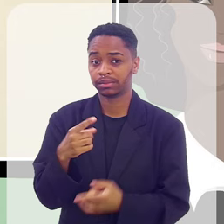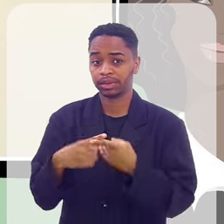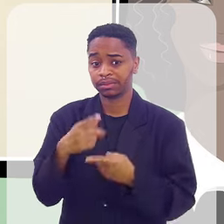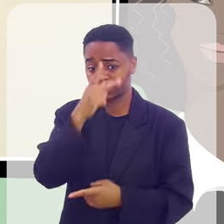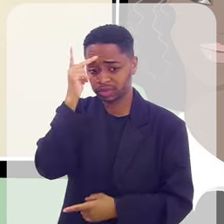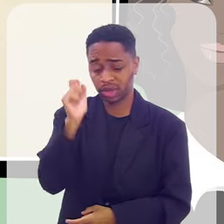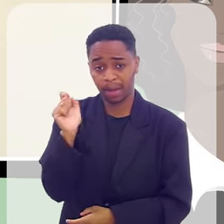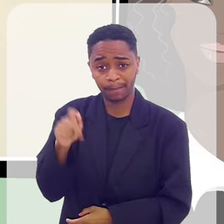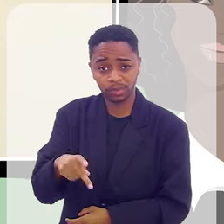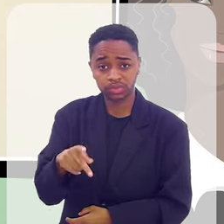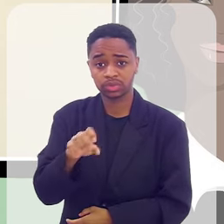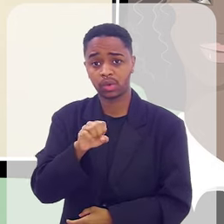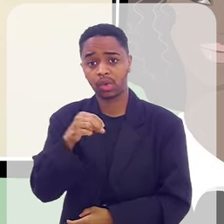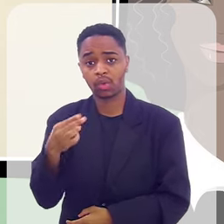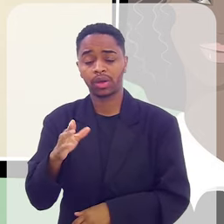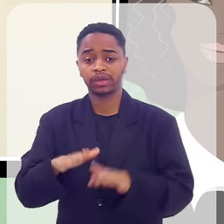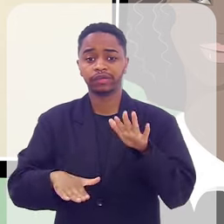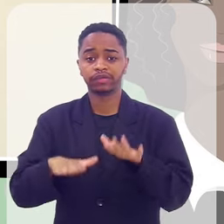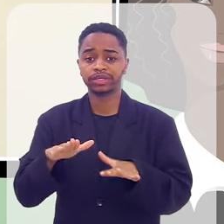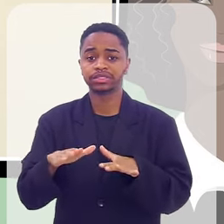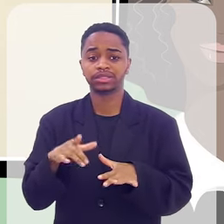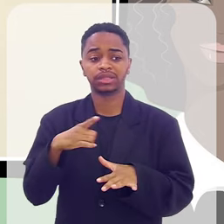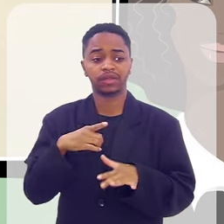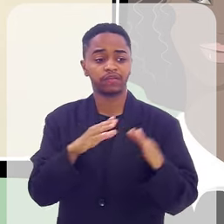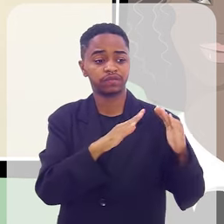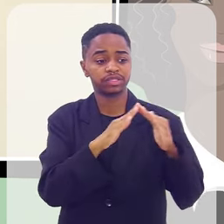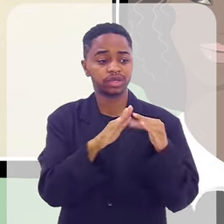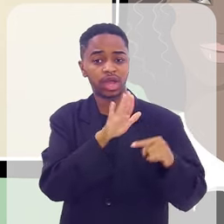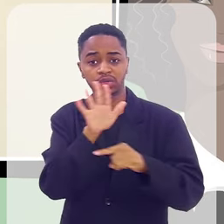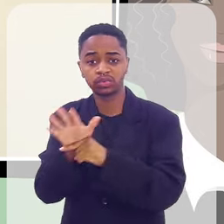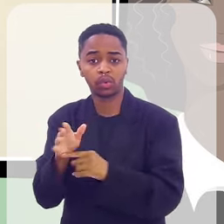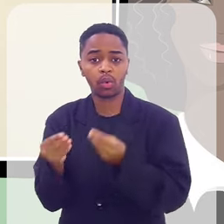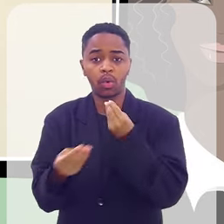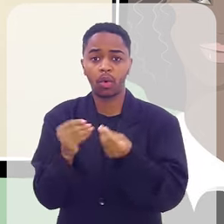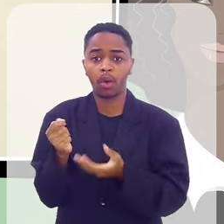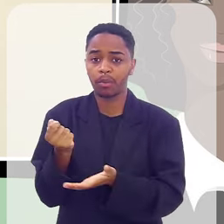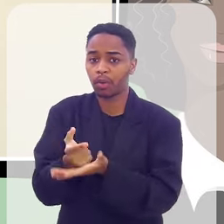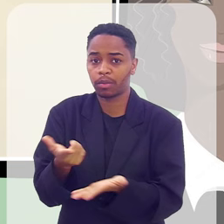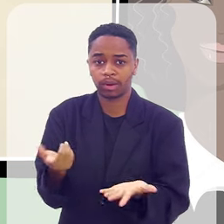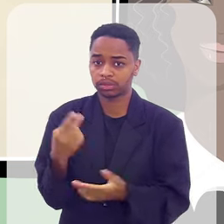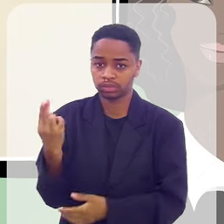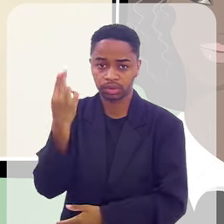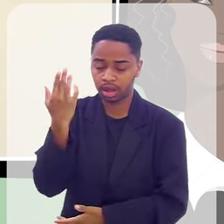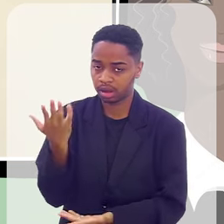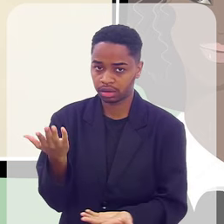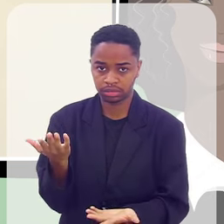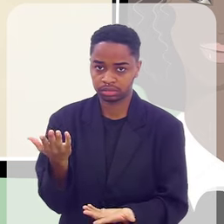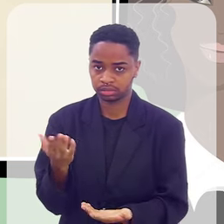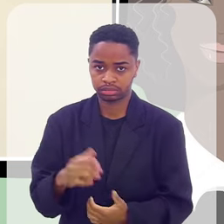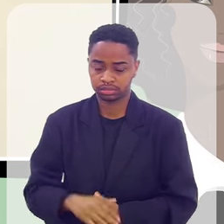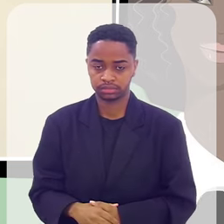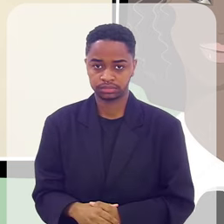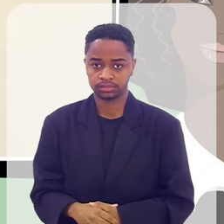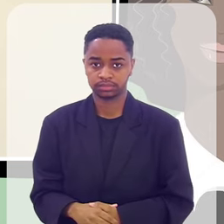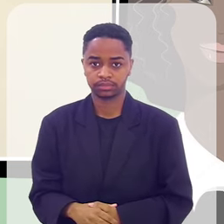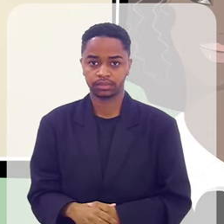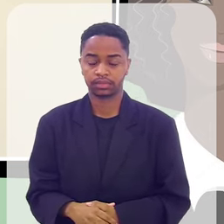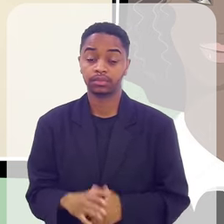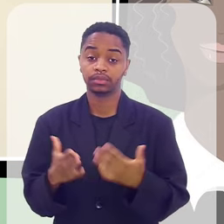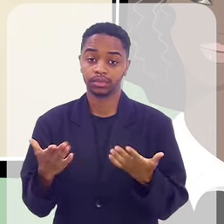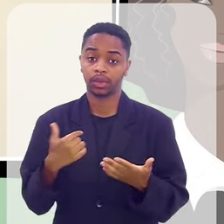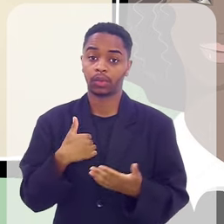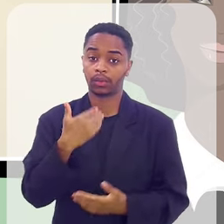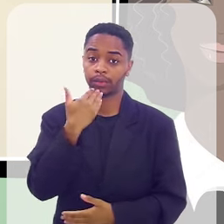pessoa que é aposentada, às vezes que vive de ajuda de um vizinho, não tem condição de comprar uma lata de suplemento de 150 reais.